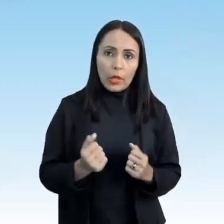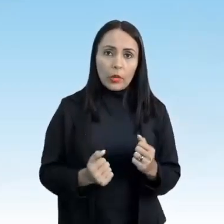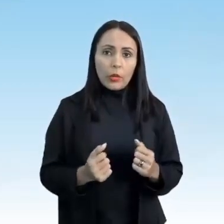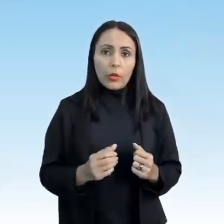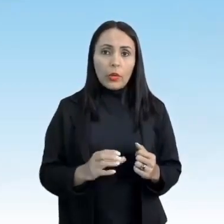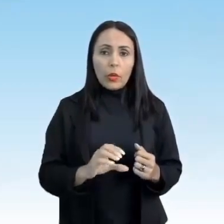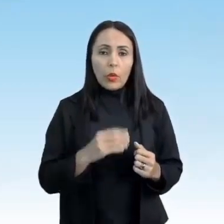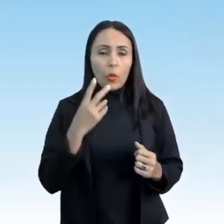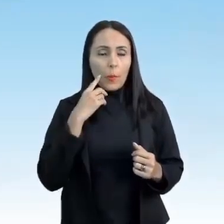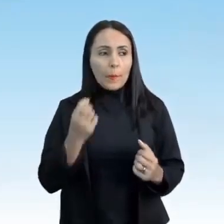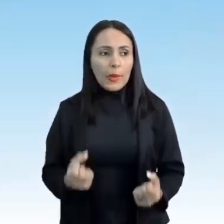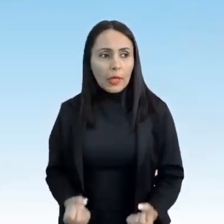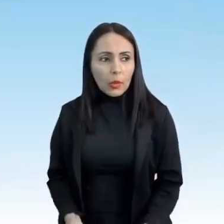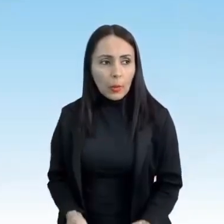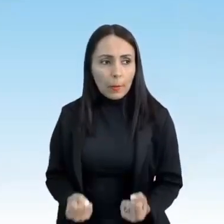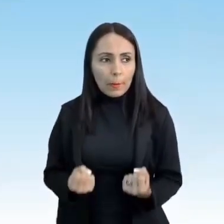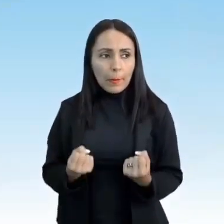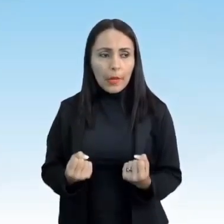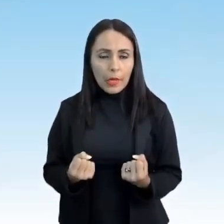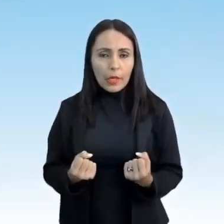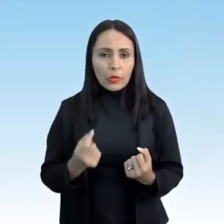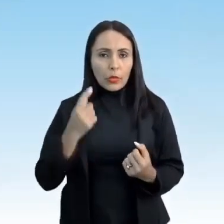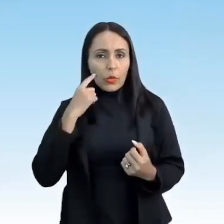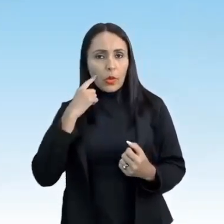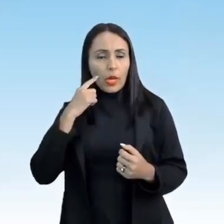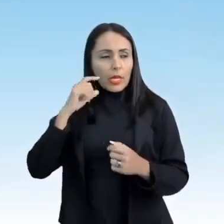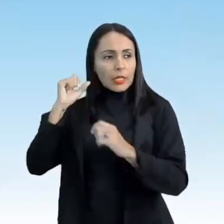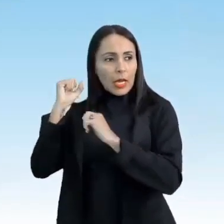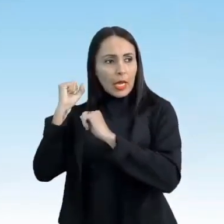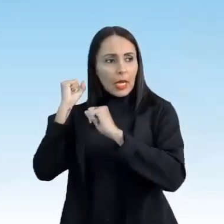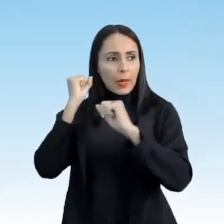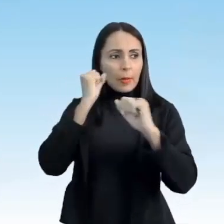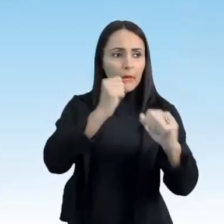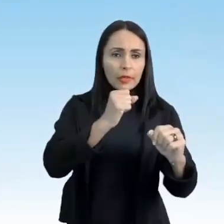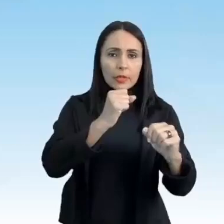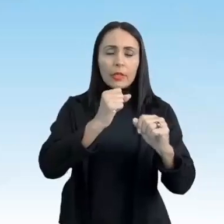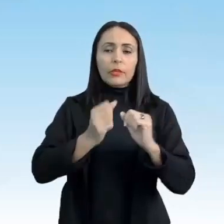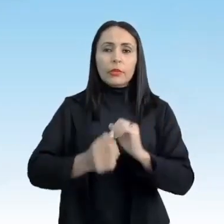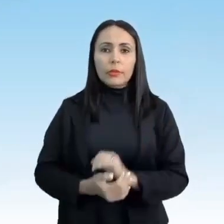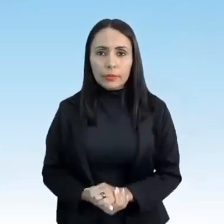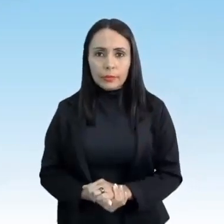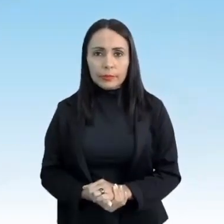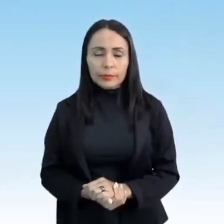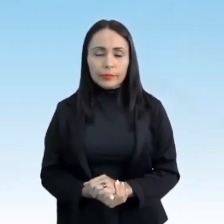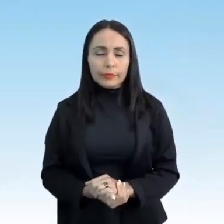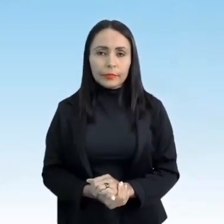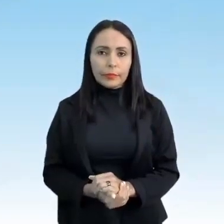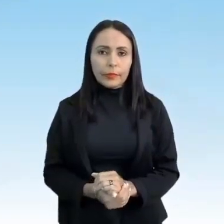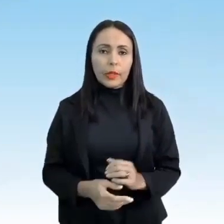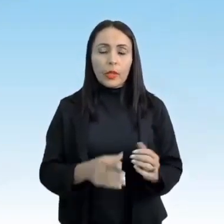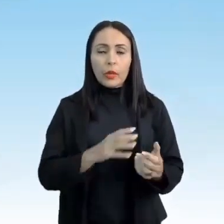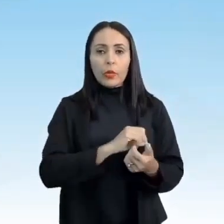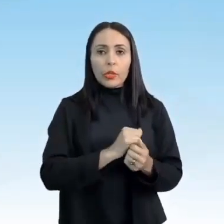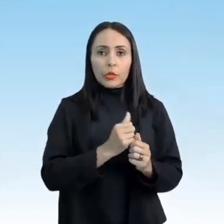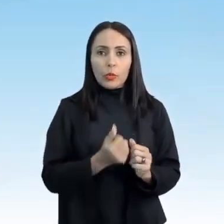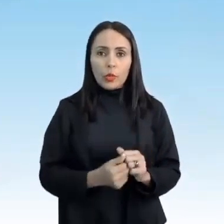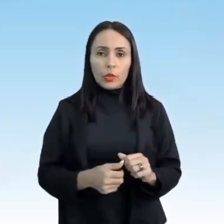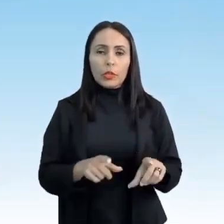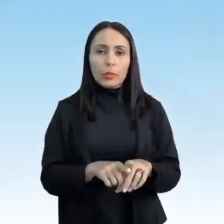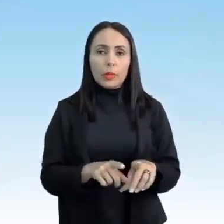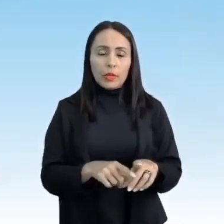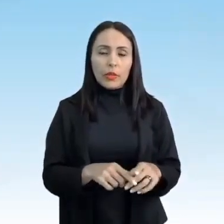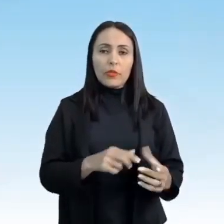pegando peso, seja ela arremessando mais longe, tá? Vamos lá. O esporte de marca, né? Que abrange